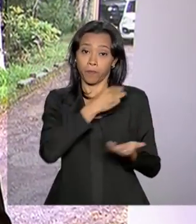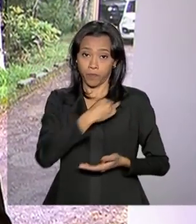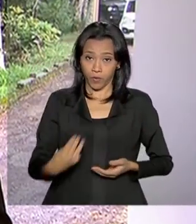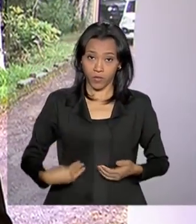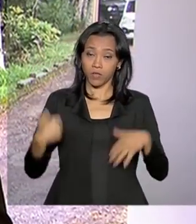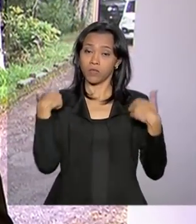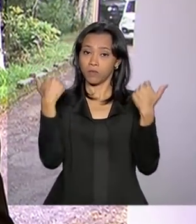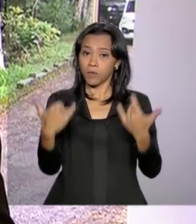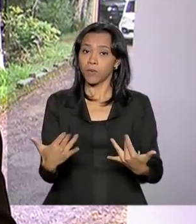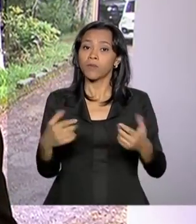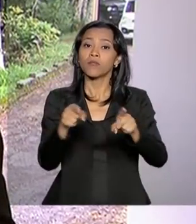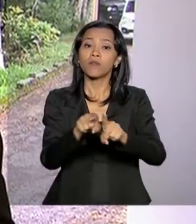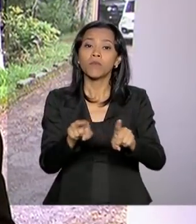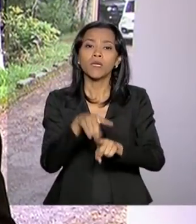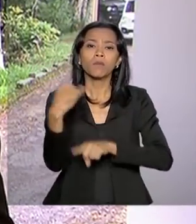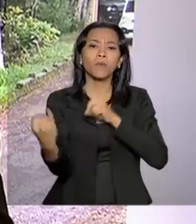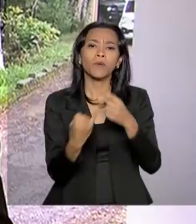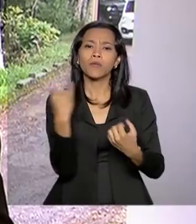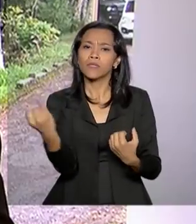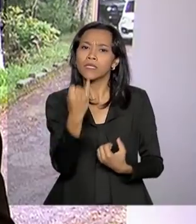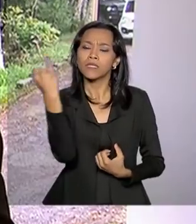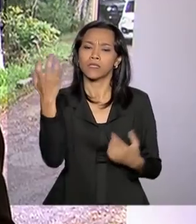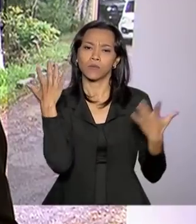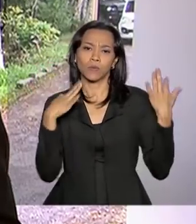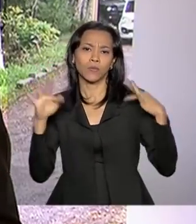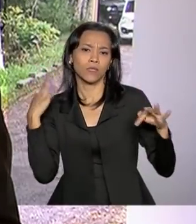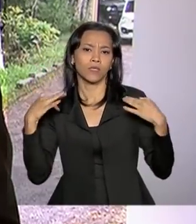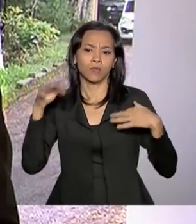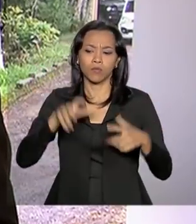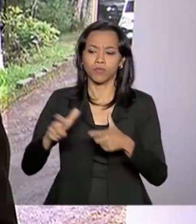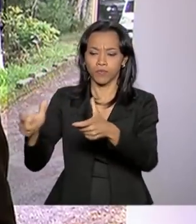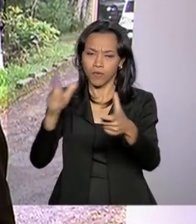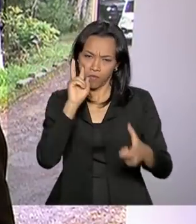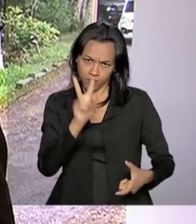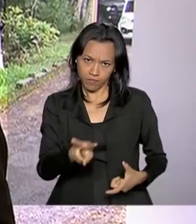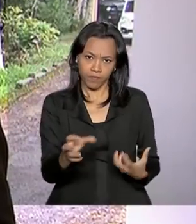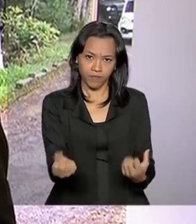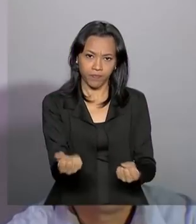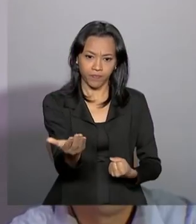também da importância do ecoturismo nos parques nacionais. Vamos escutar.